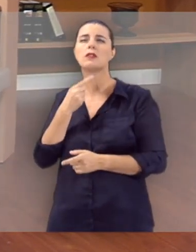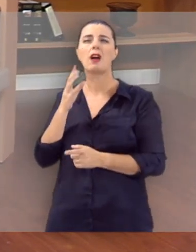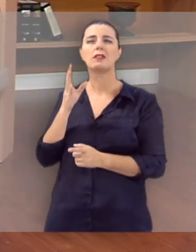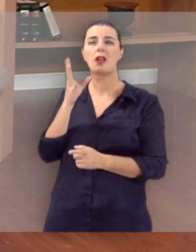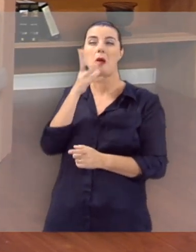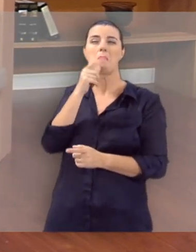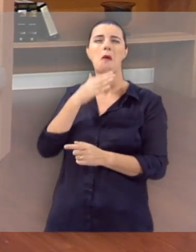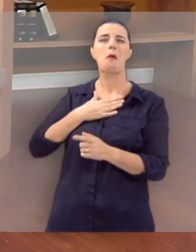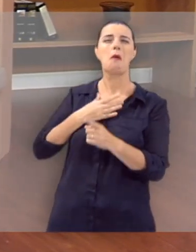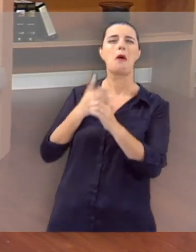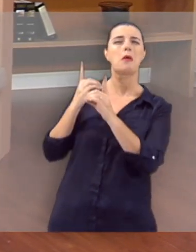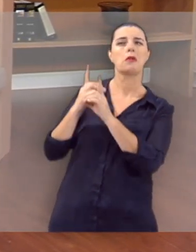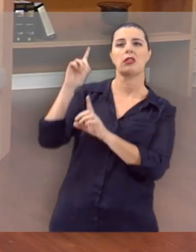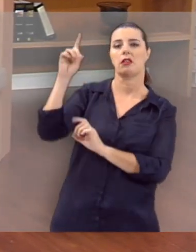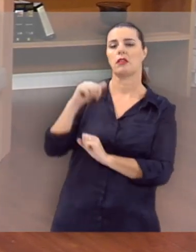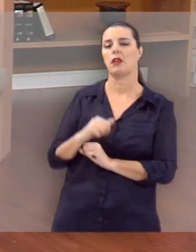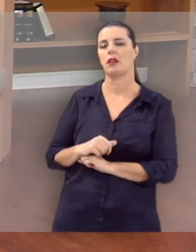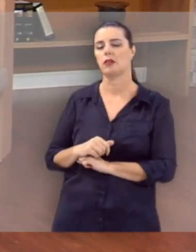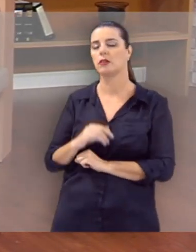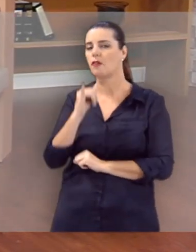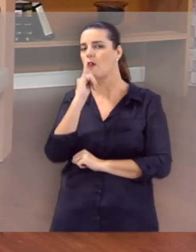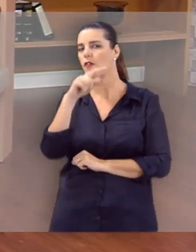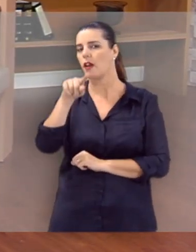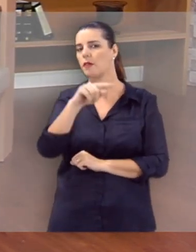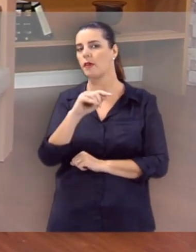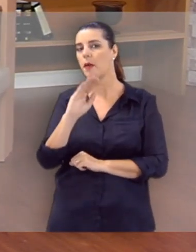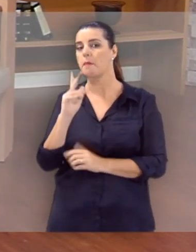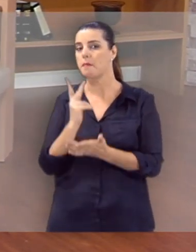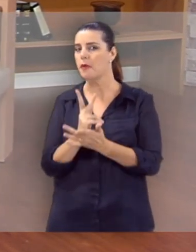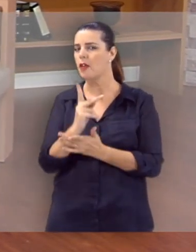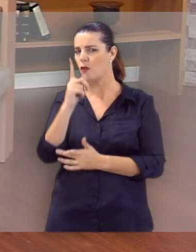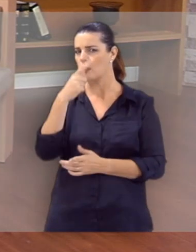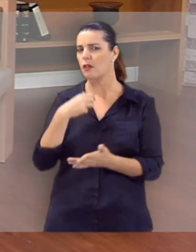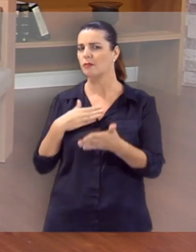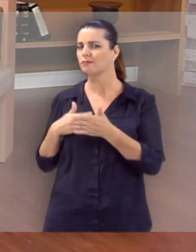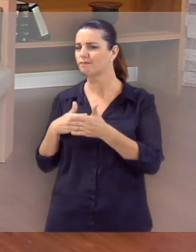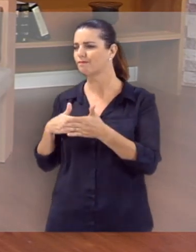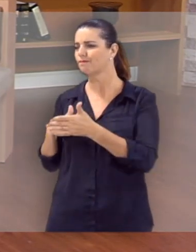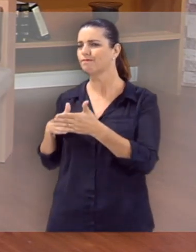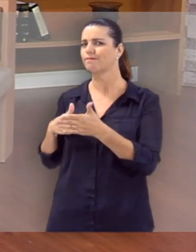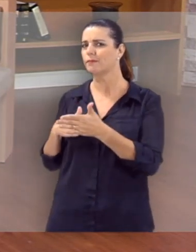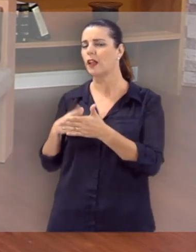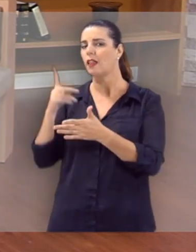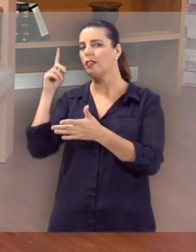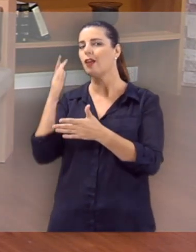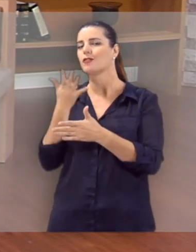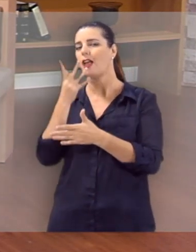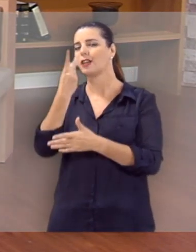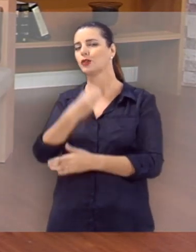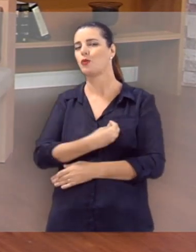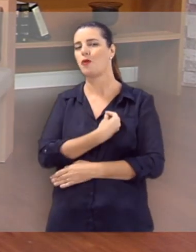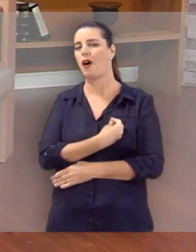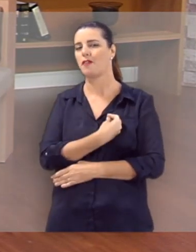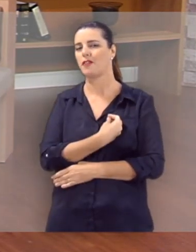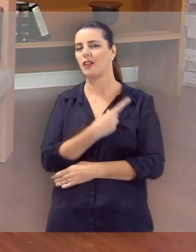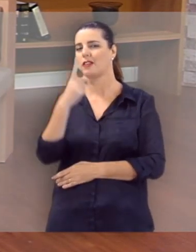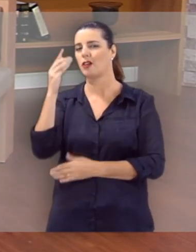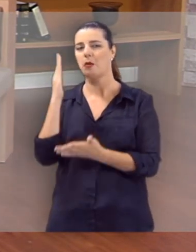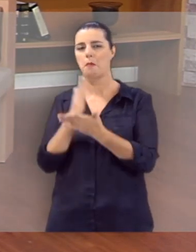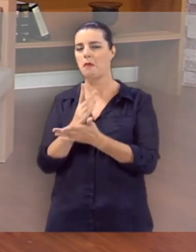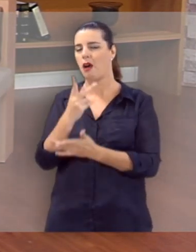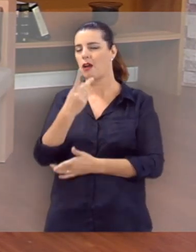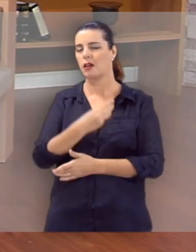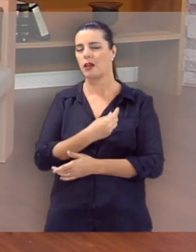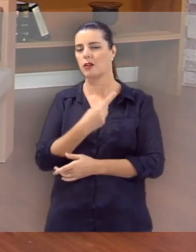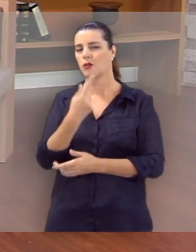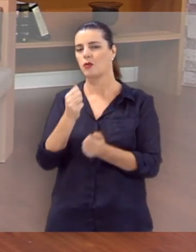retardando o seu encontro com Deus. Mas eu quero dizer para você que apesar da sua resistência, Deus não abre mão da sua vida. Deus